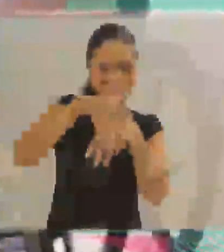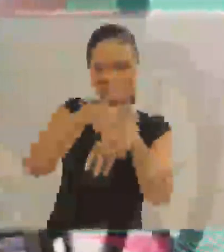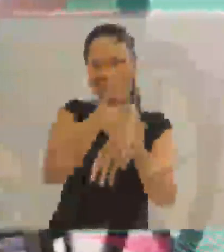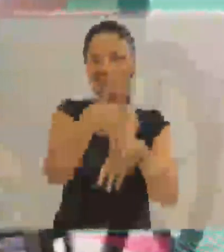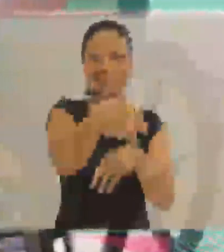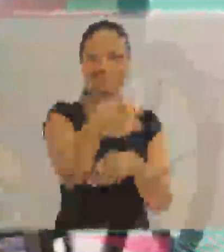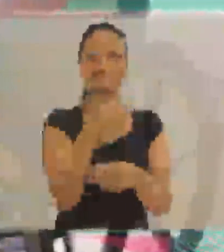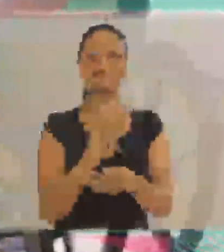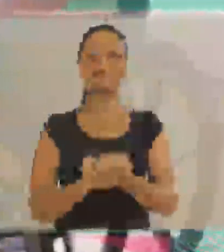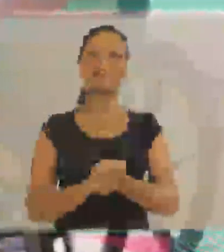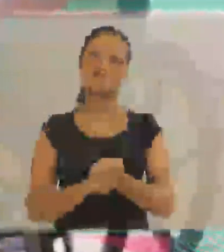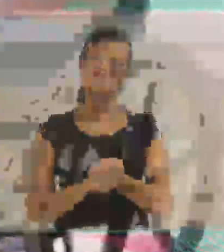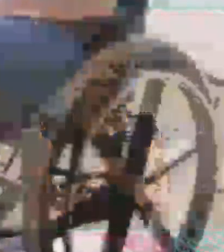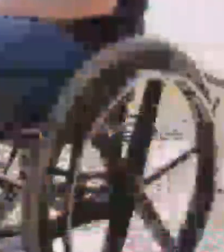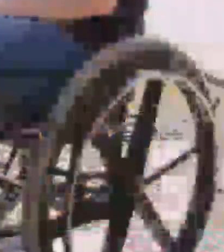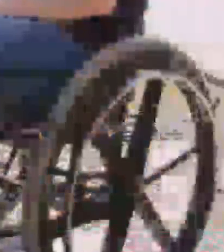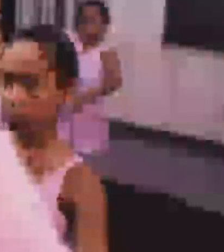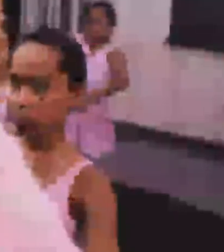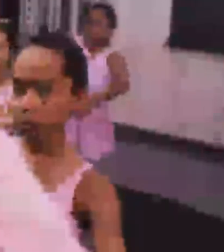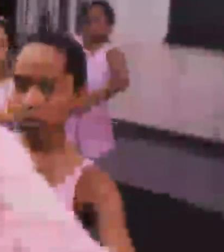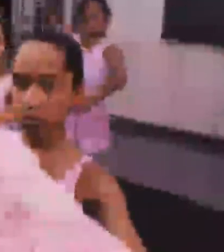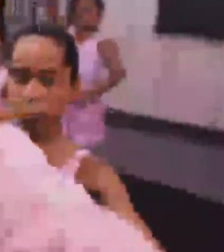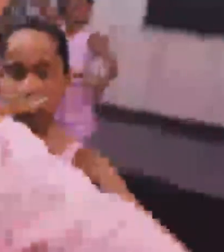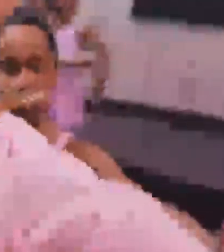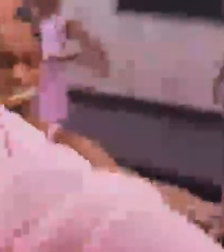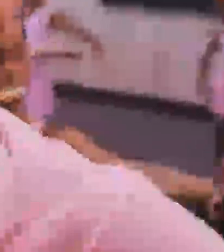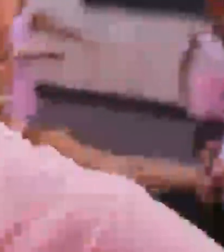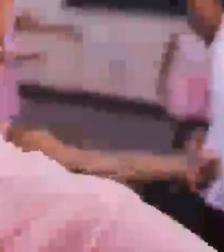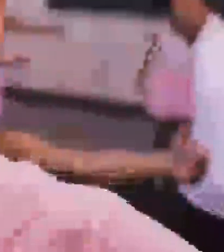seguir esse caminho. Sabia o caminho das pedras.